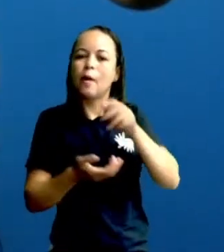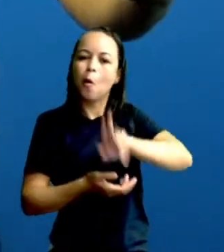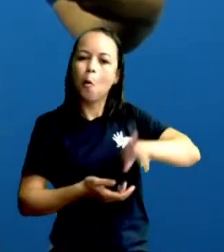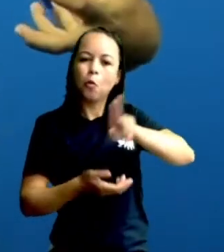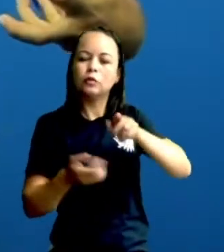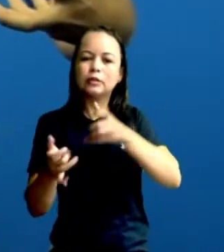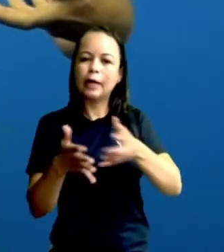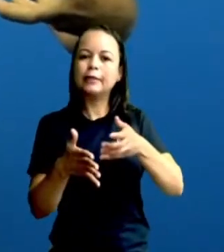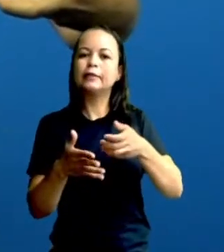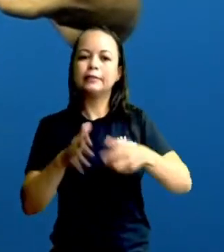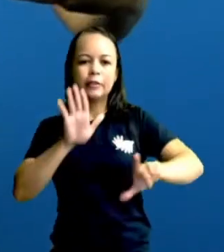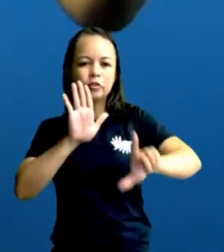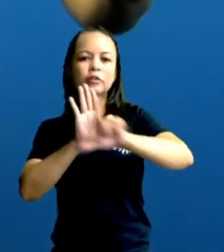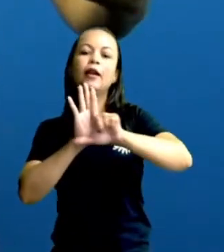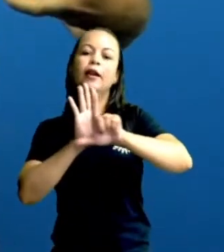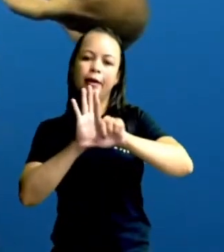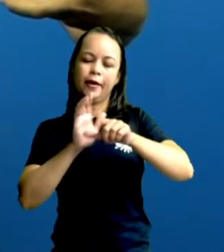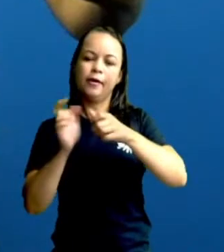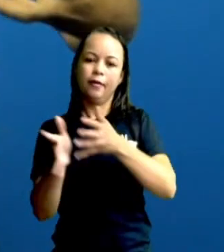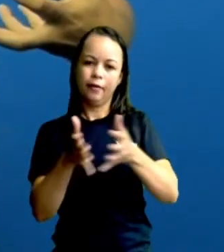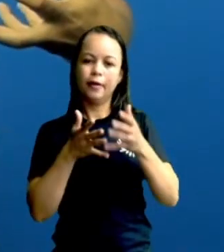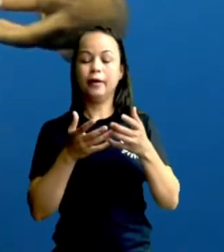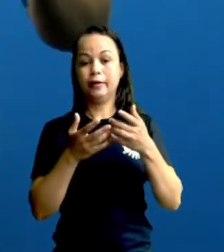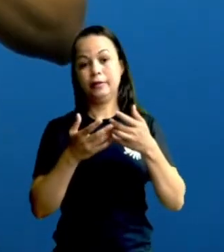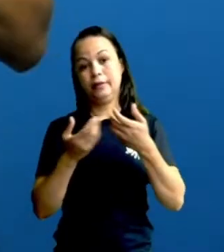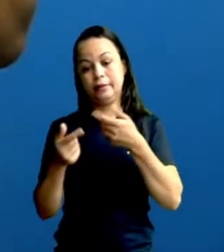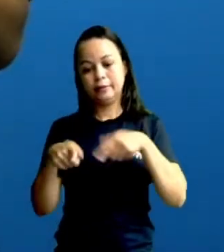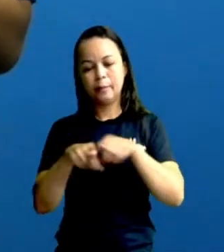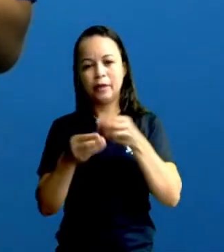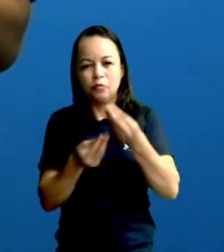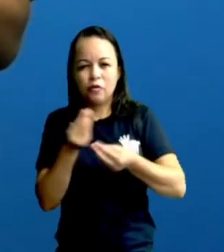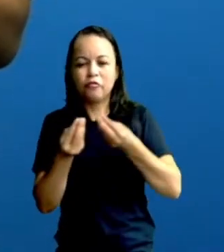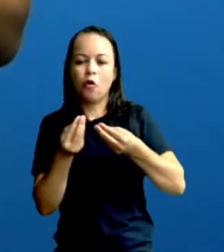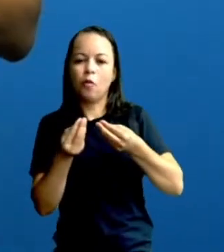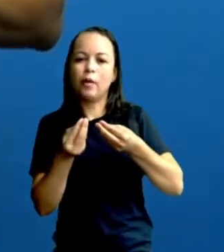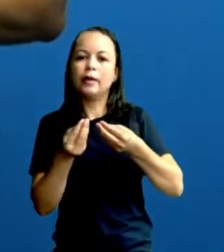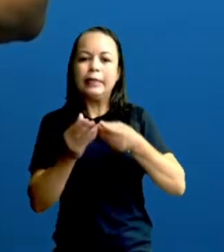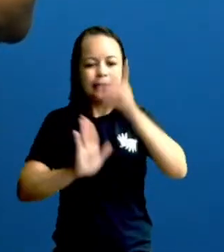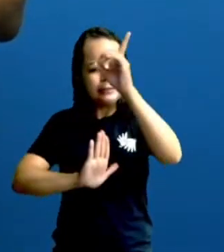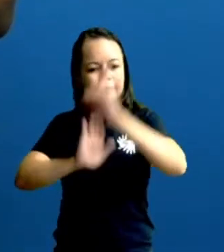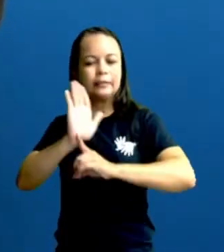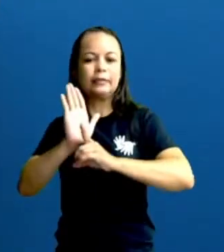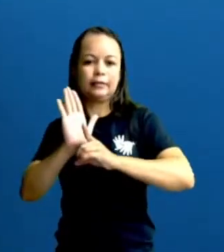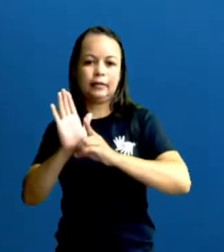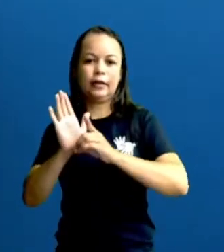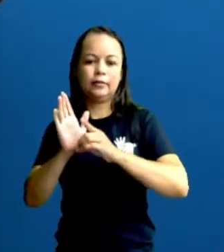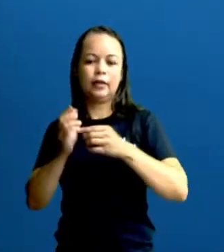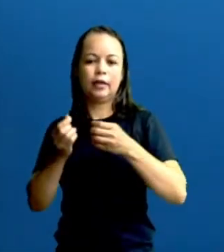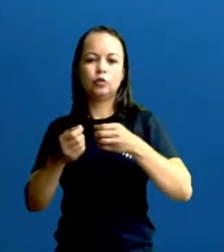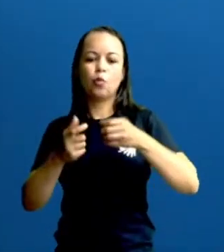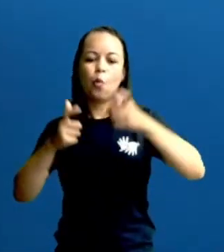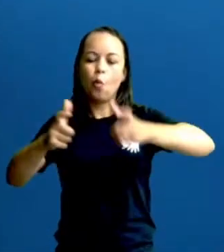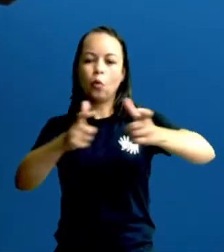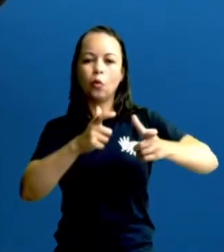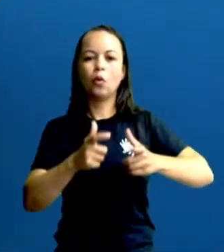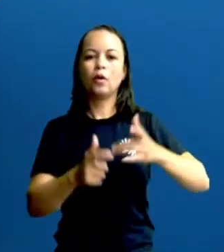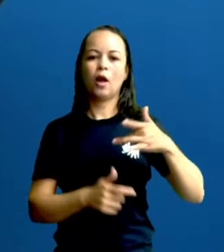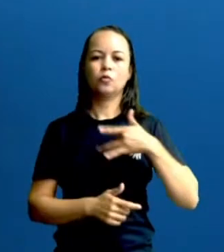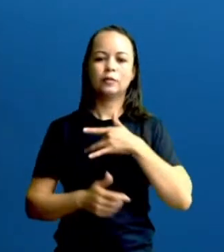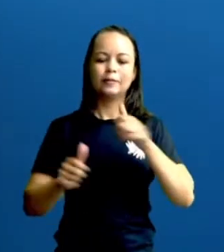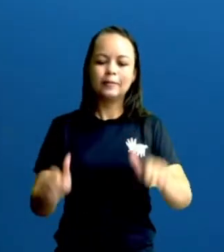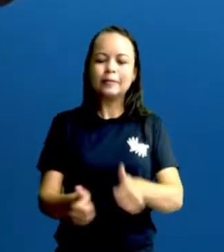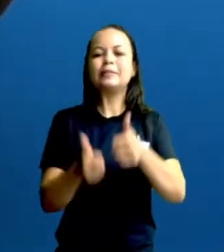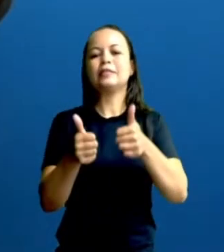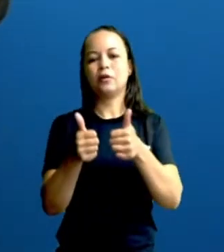legalidade para ser usada de uma forma que garanta um ambiente saudável nesse processo